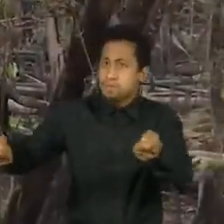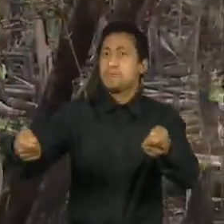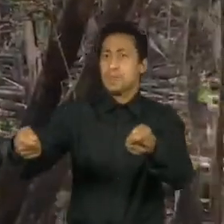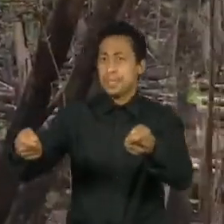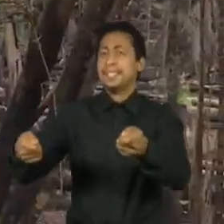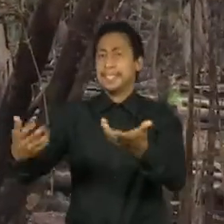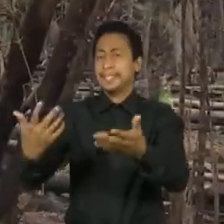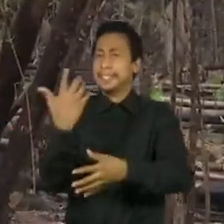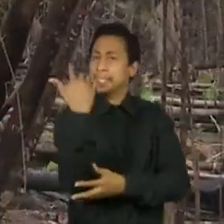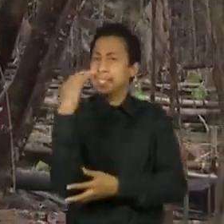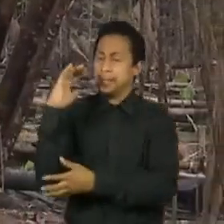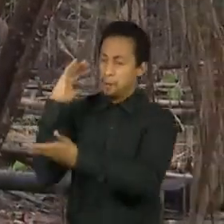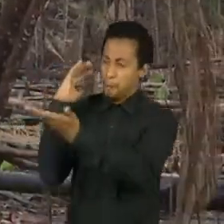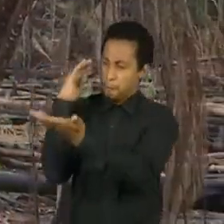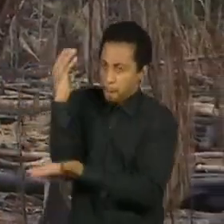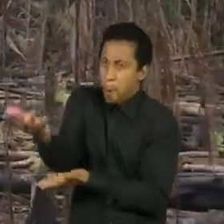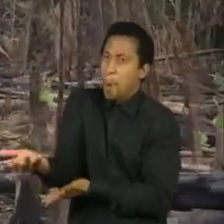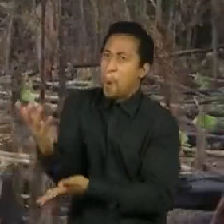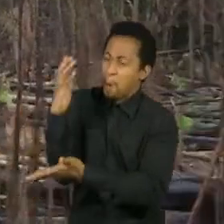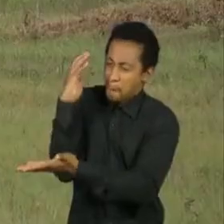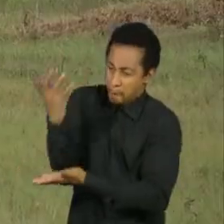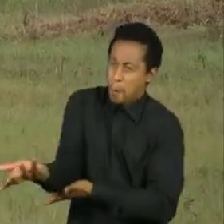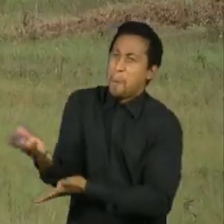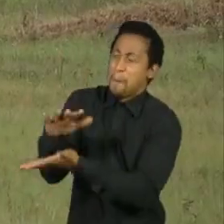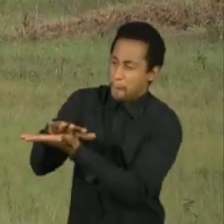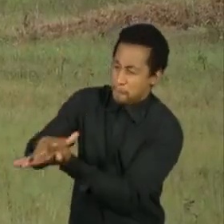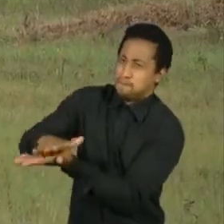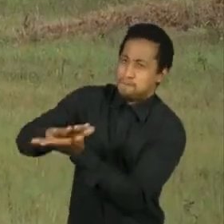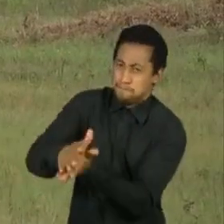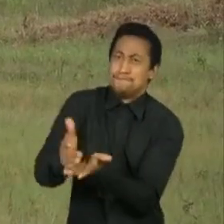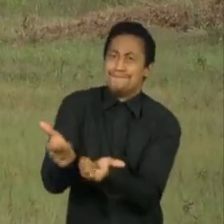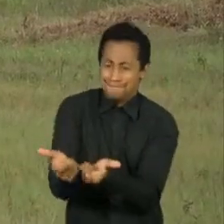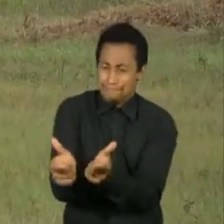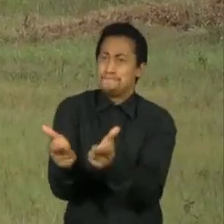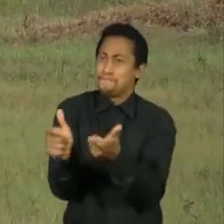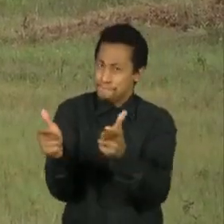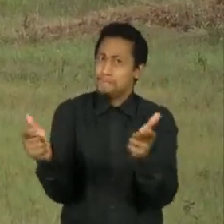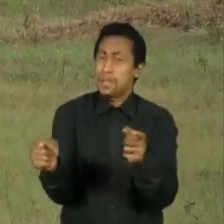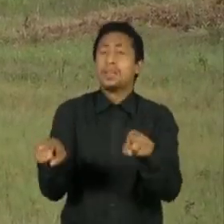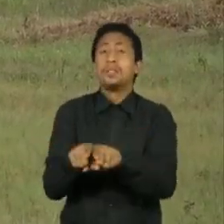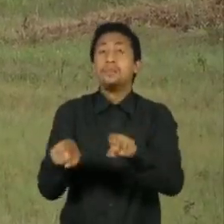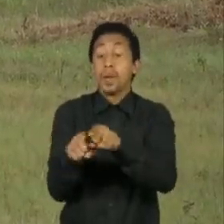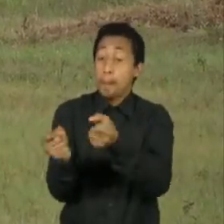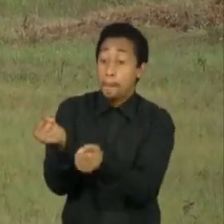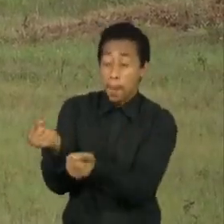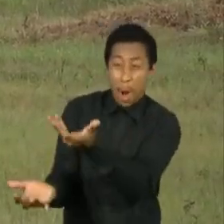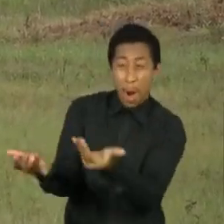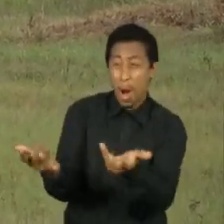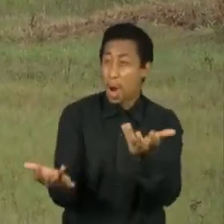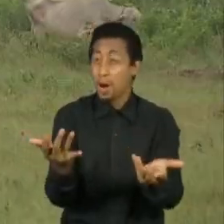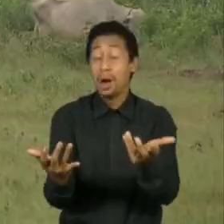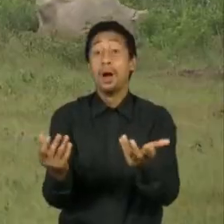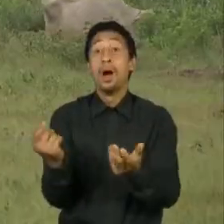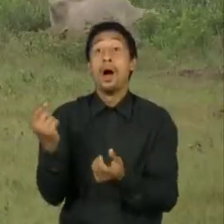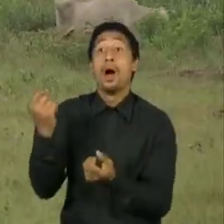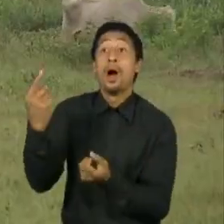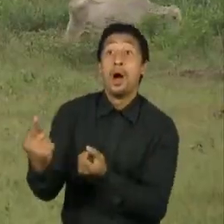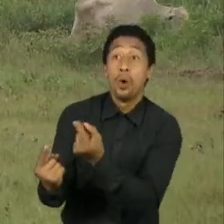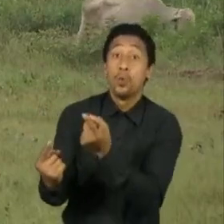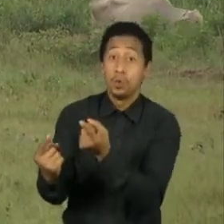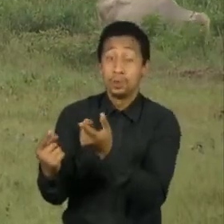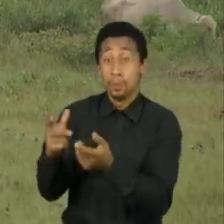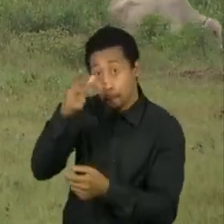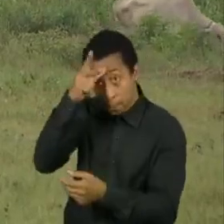públicas, o aumento do desmatamento, o aumento das queimadas, batendo recordes em alguns municípios.